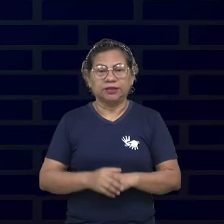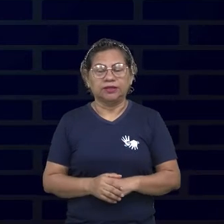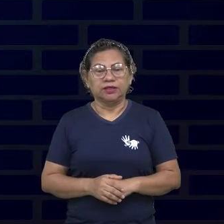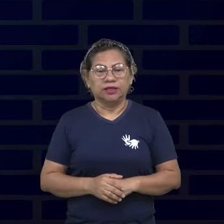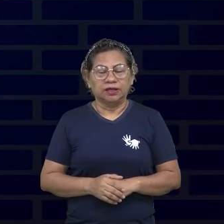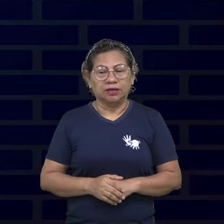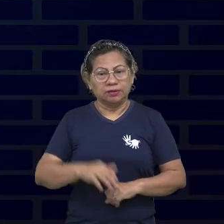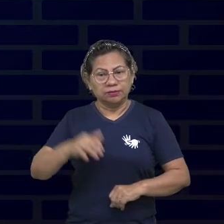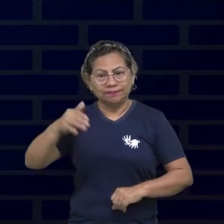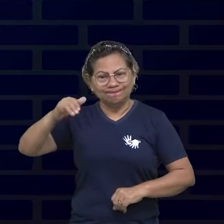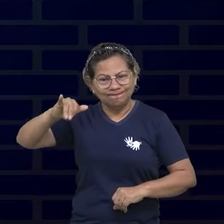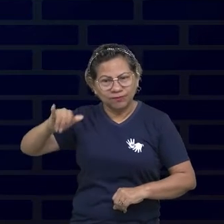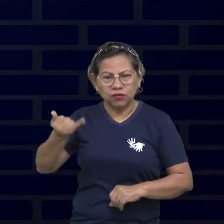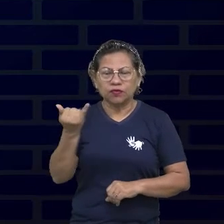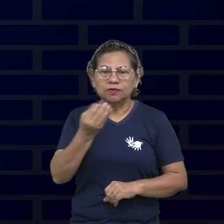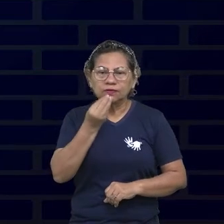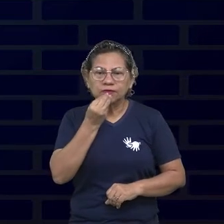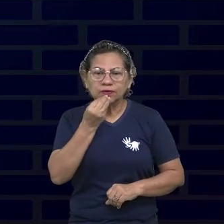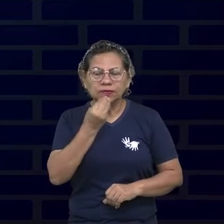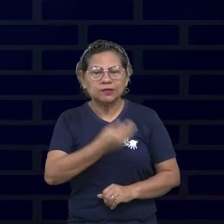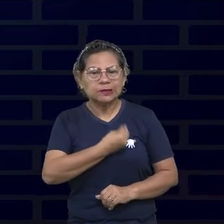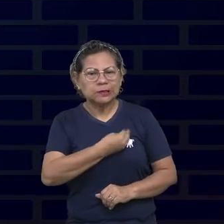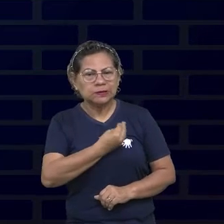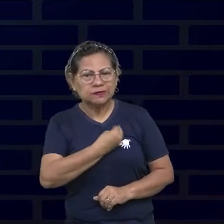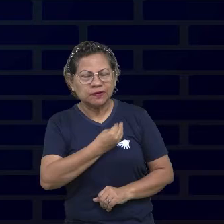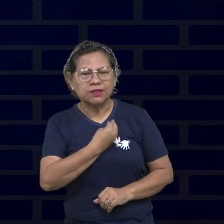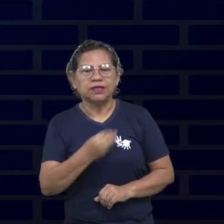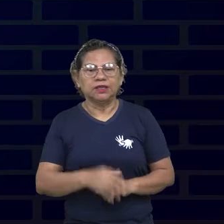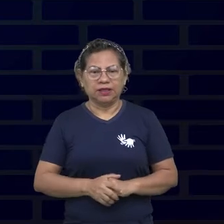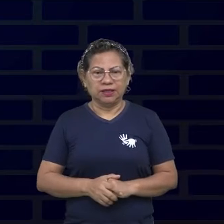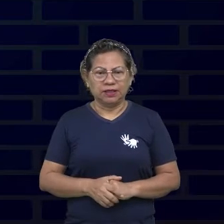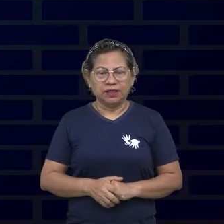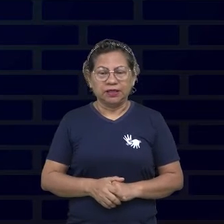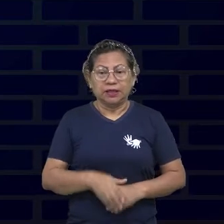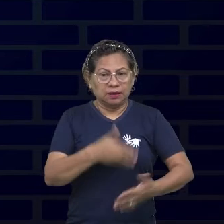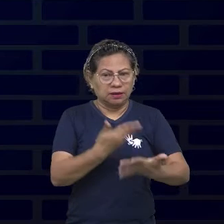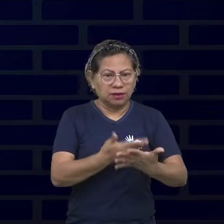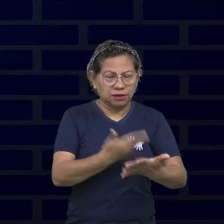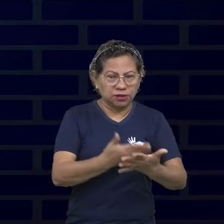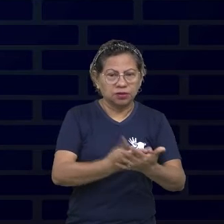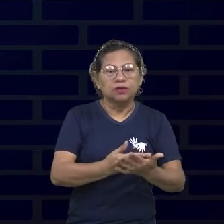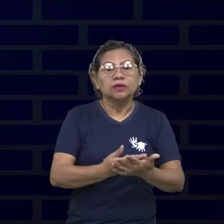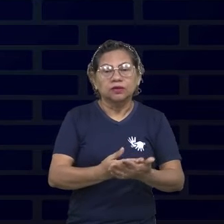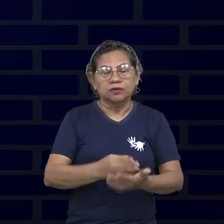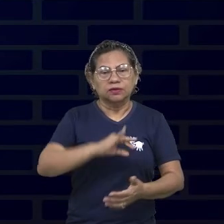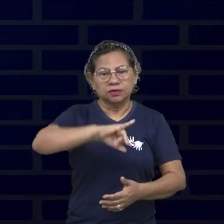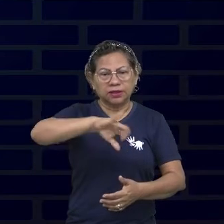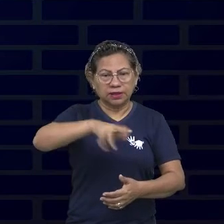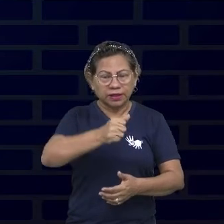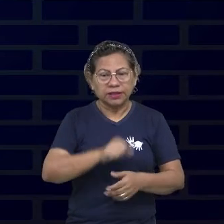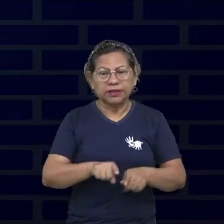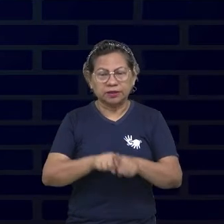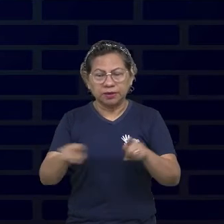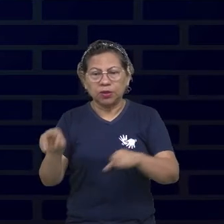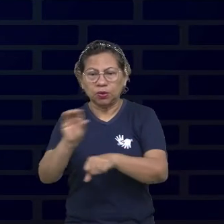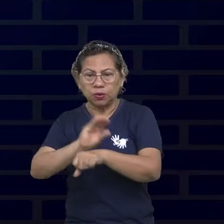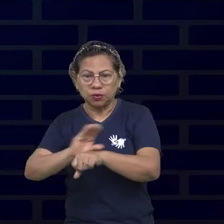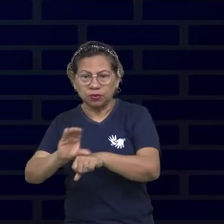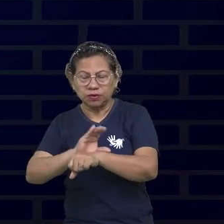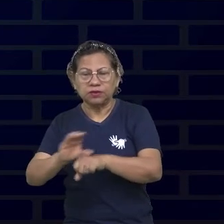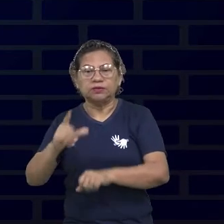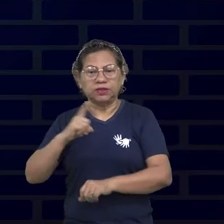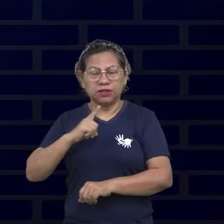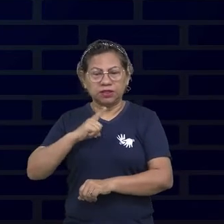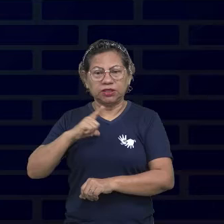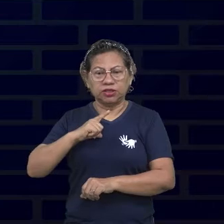aproveitei todas as oportunidades, não só em relação aos estudos da EJA, mas também aos cursinhos populares que existiam